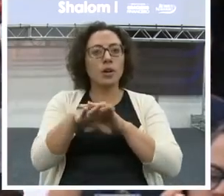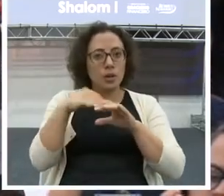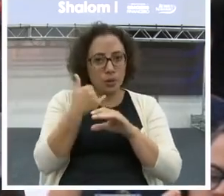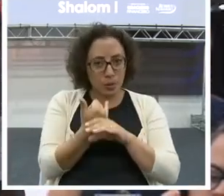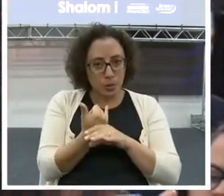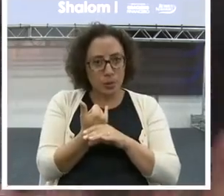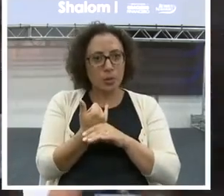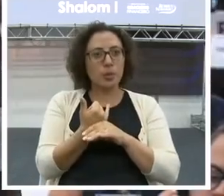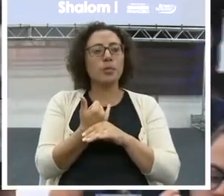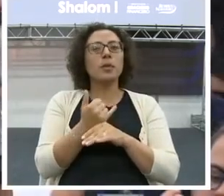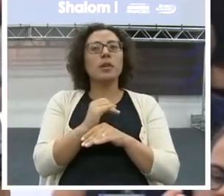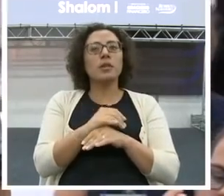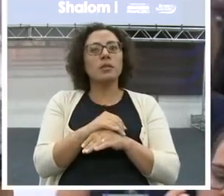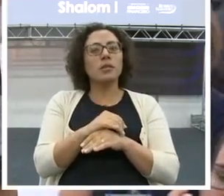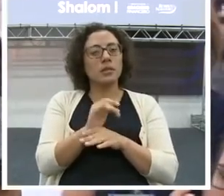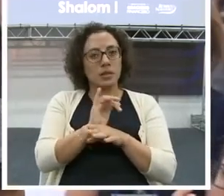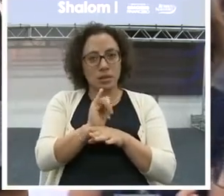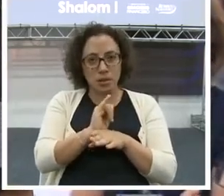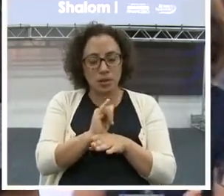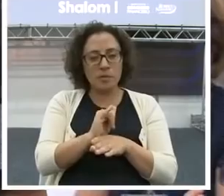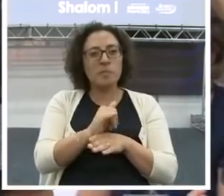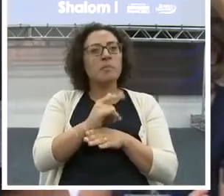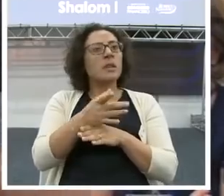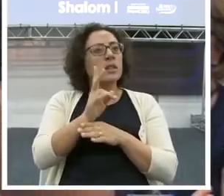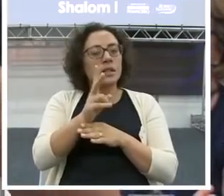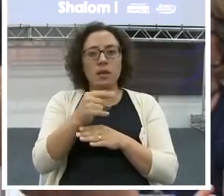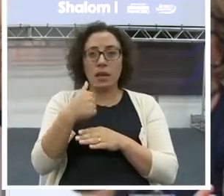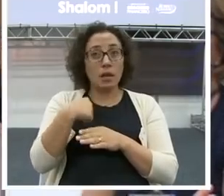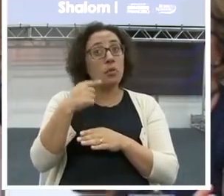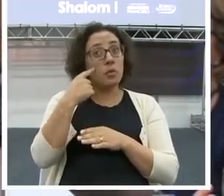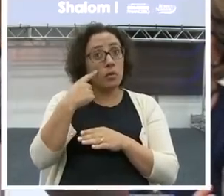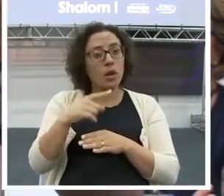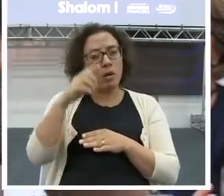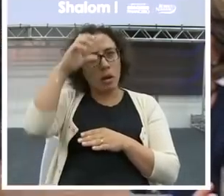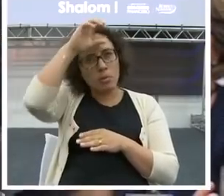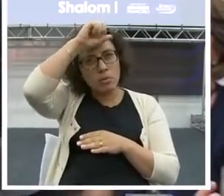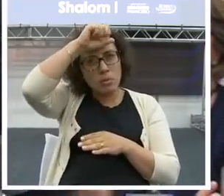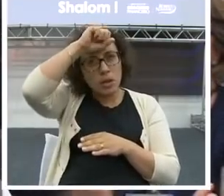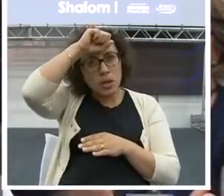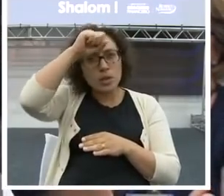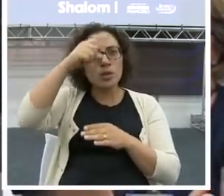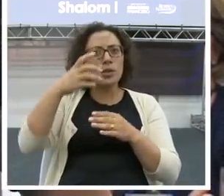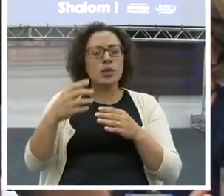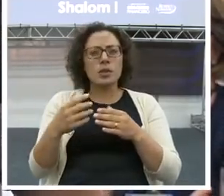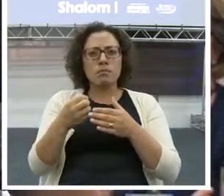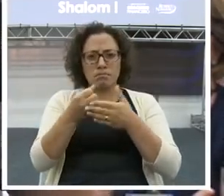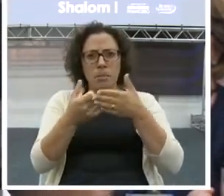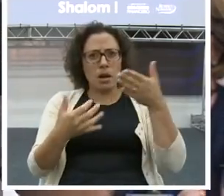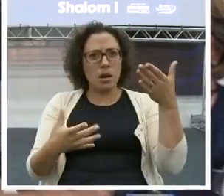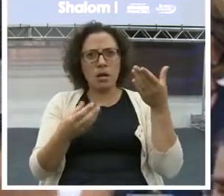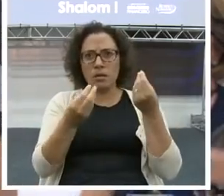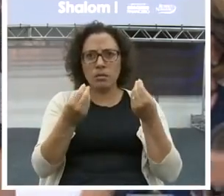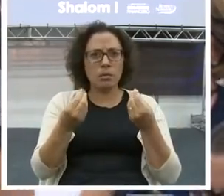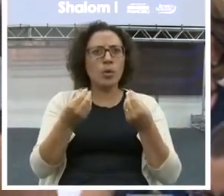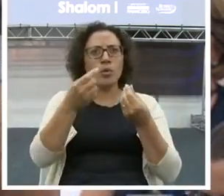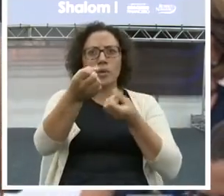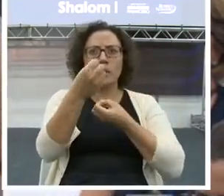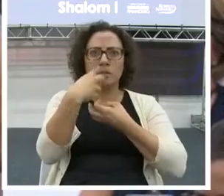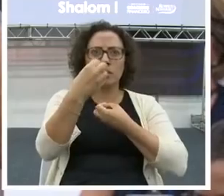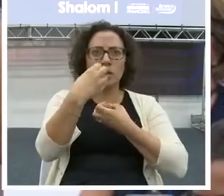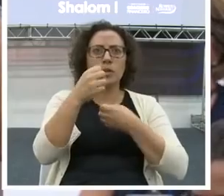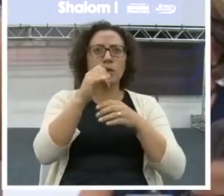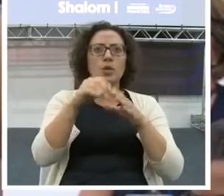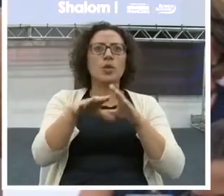E, assim, muito do que eu sei hoje foi assistindo os teus vídeos paulatinamente. E a tua história é